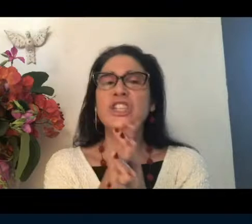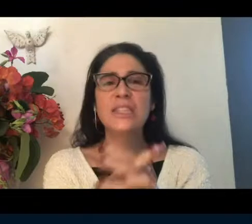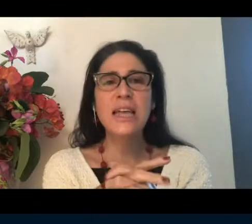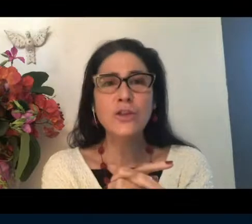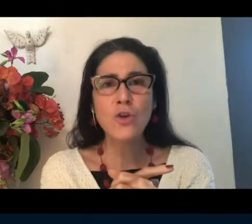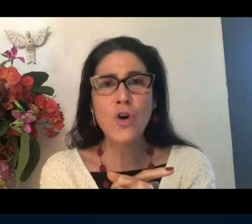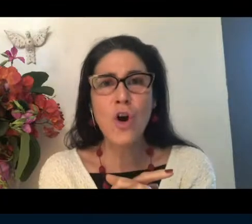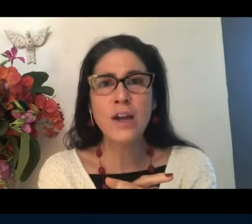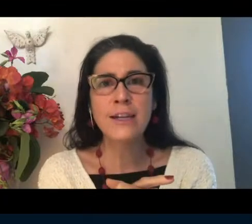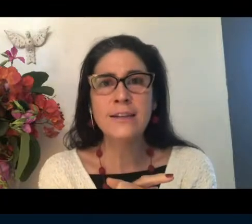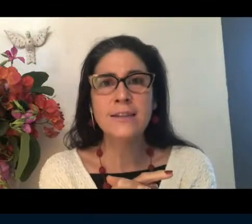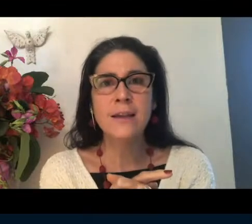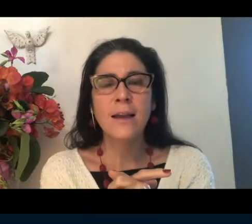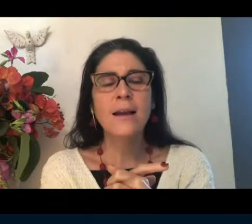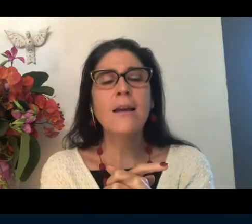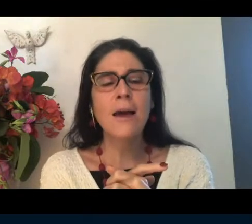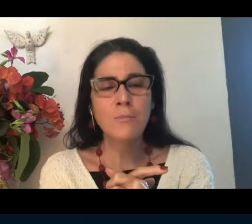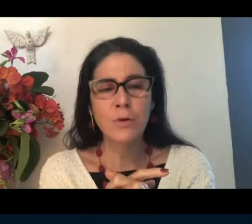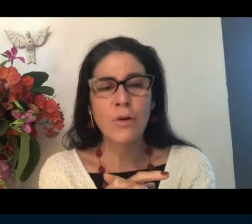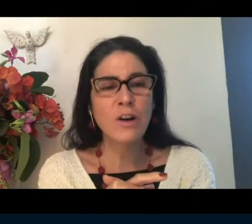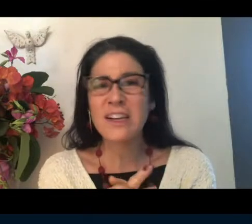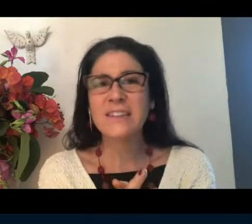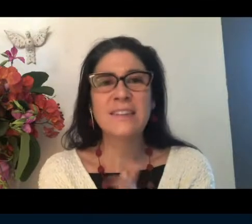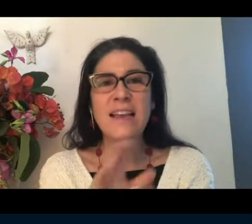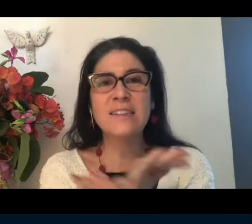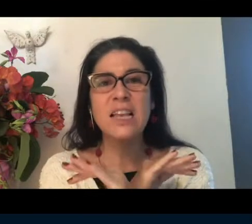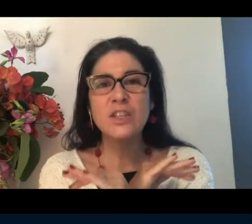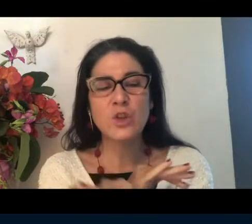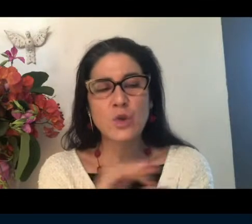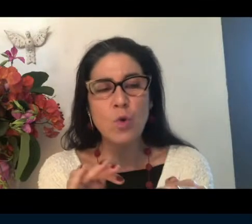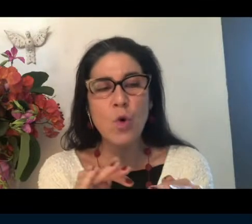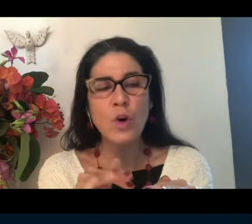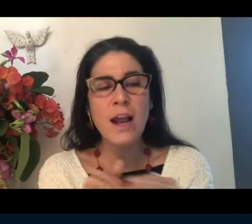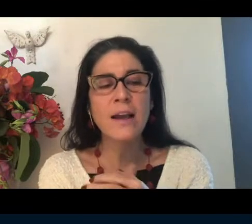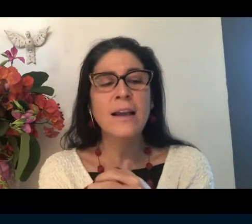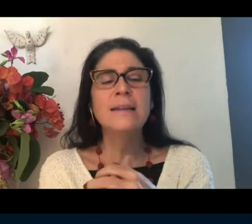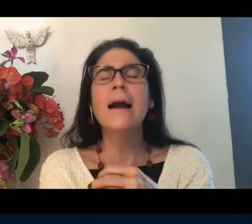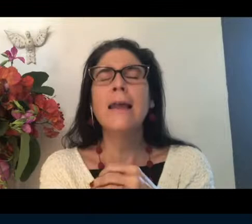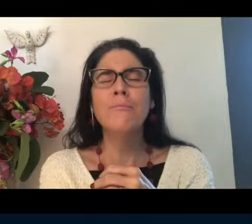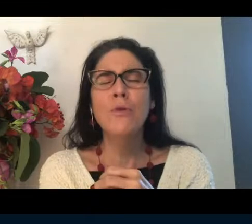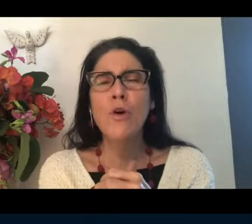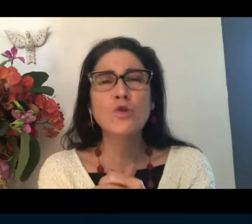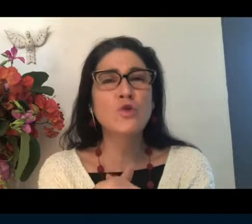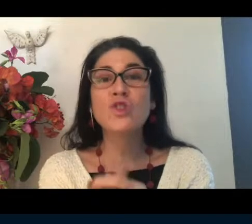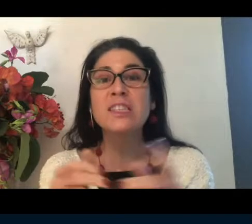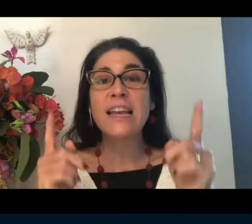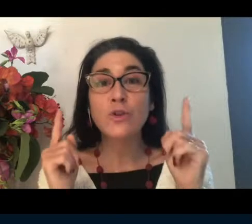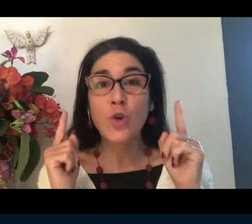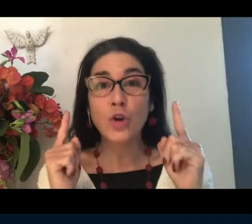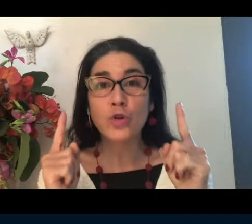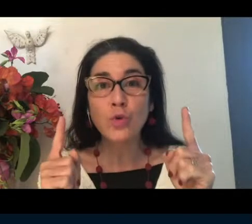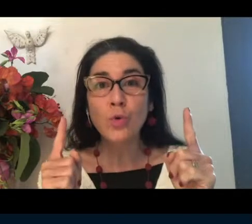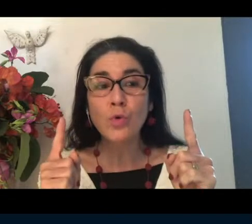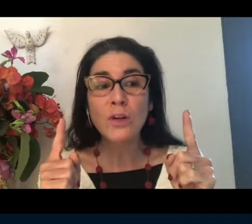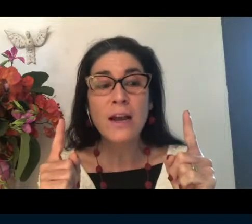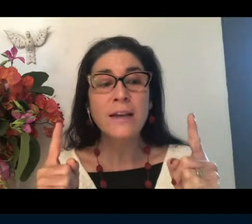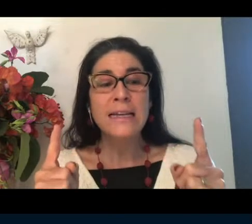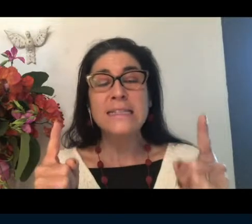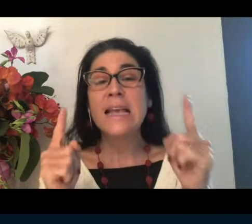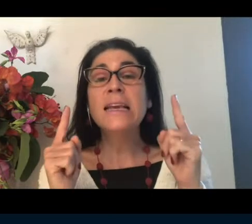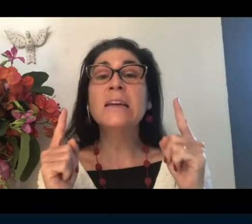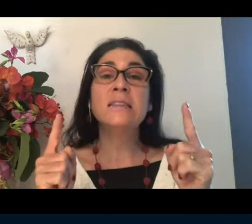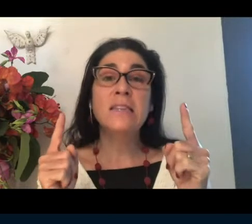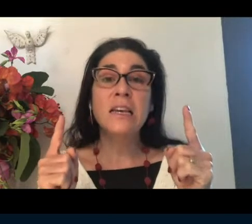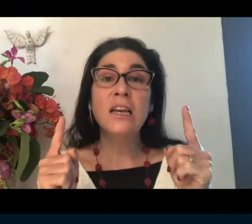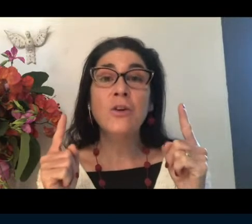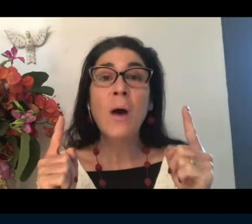Sem ditadores, cala a boca, sem censura Cala a bolsa, sem tortura,